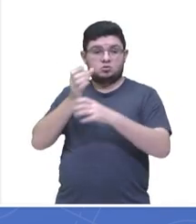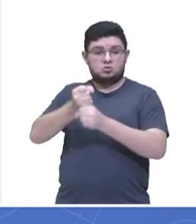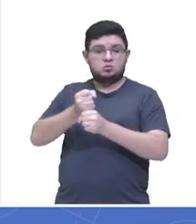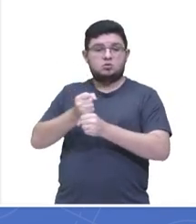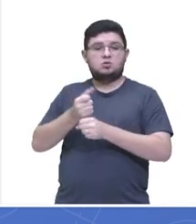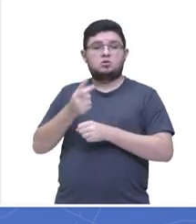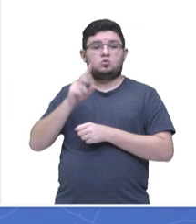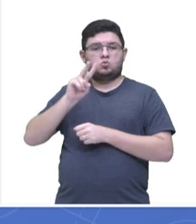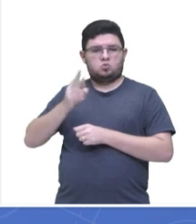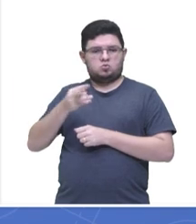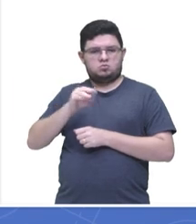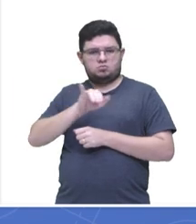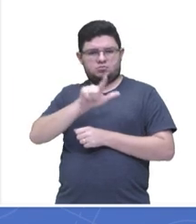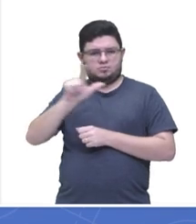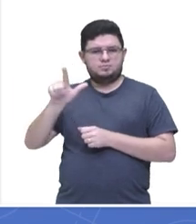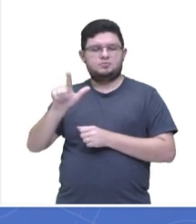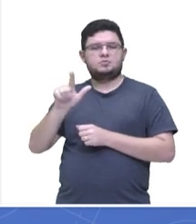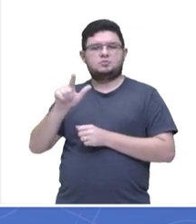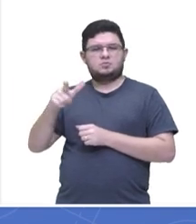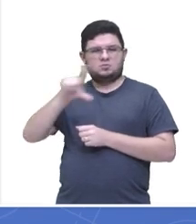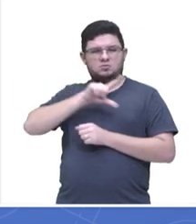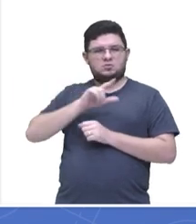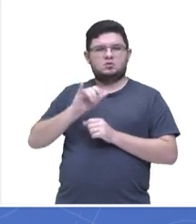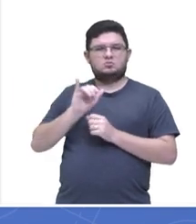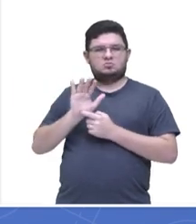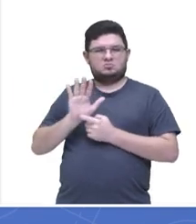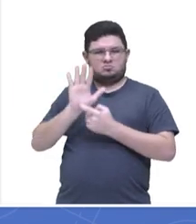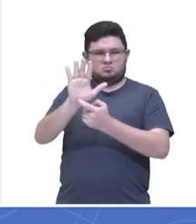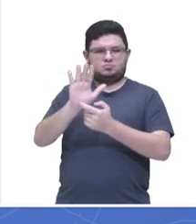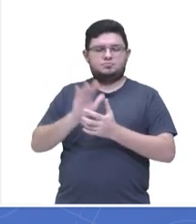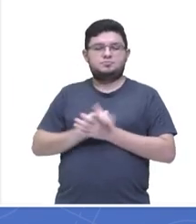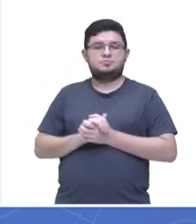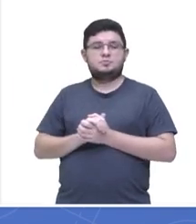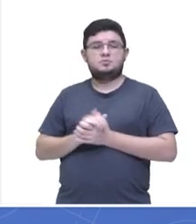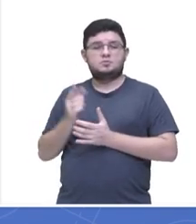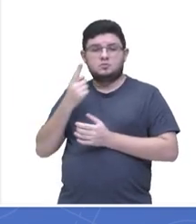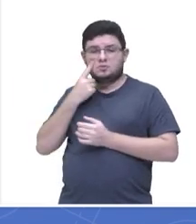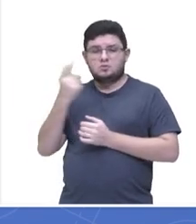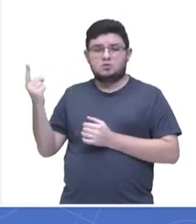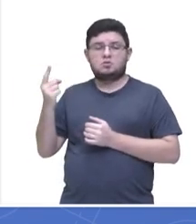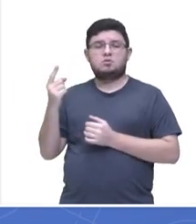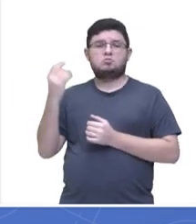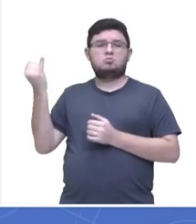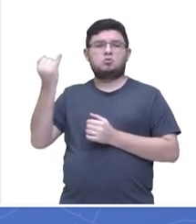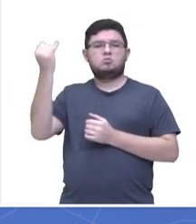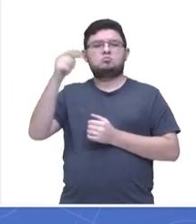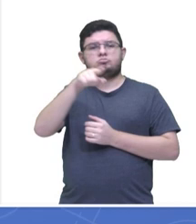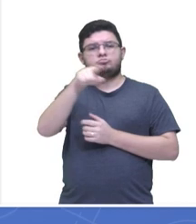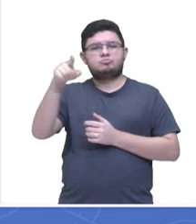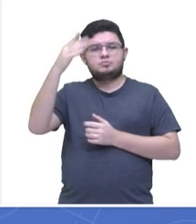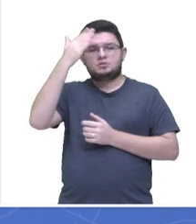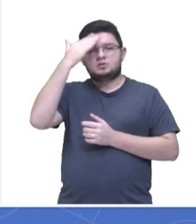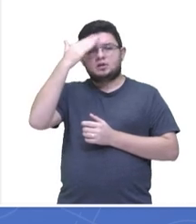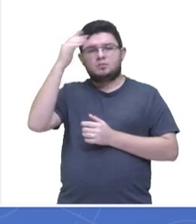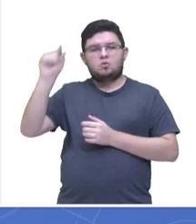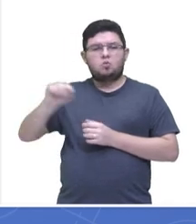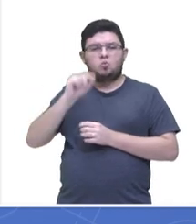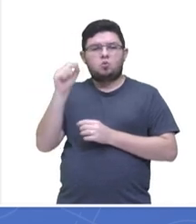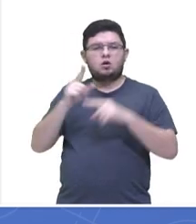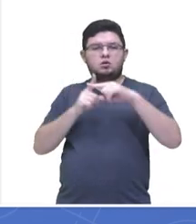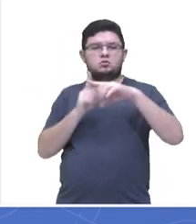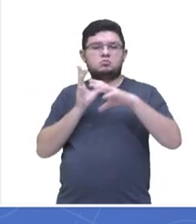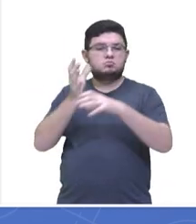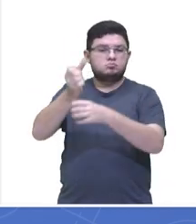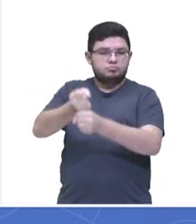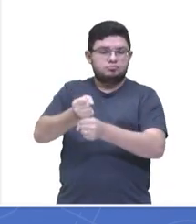.000, que foi o que eu acabei de te falar, tá bom? Agora, por que que é importante você saber o valor desse somatório?